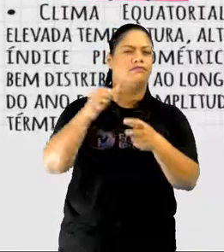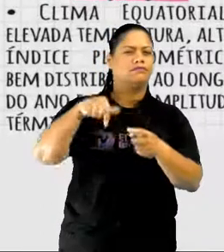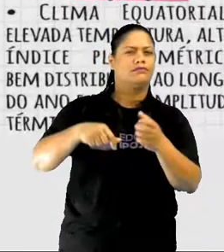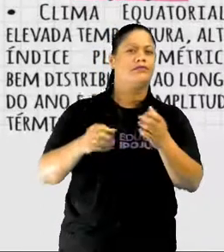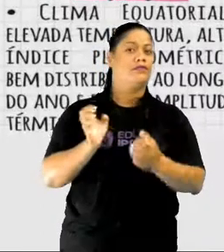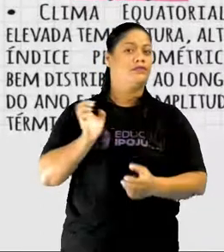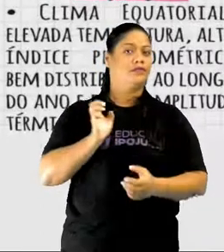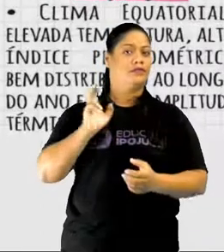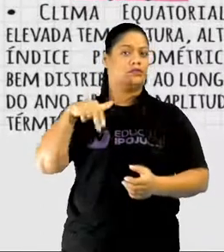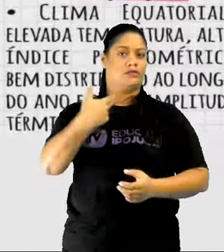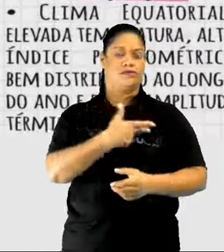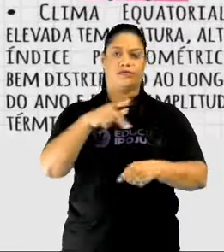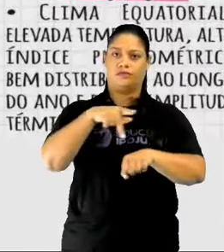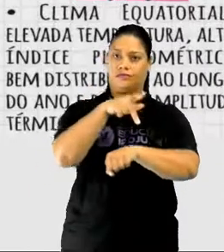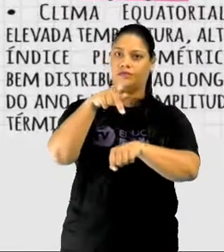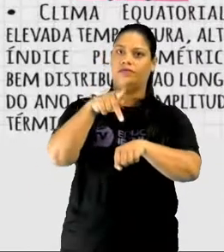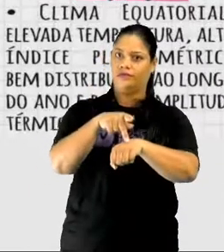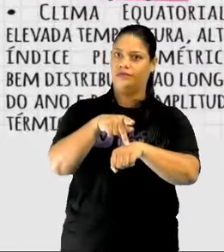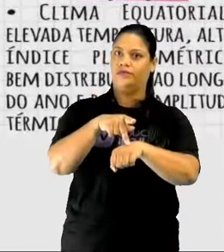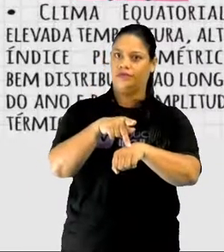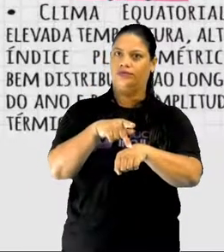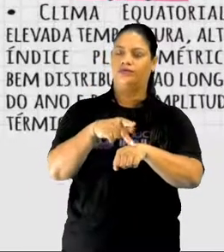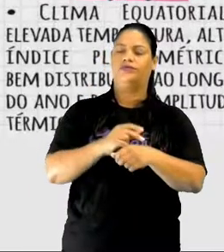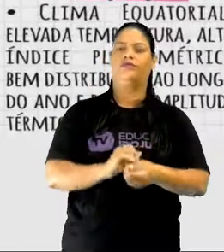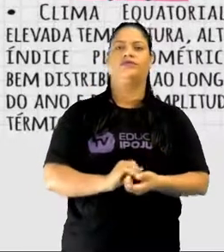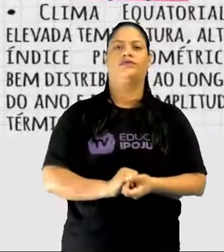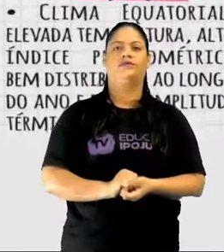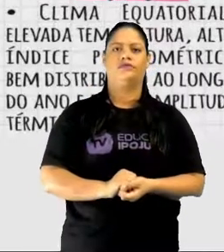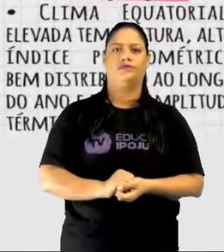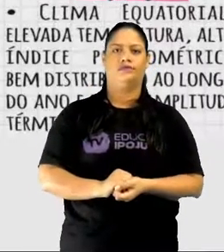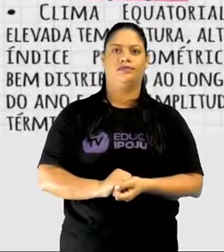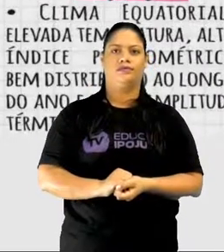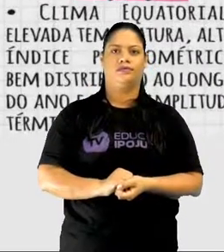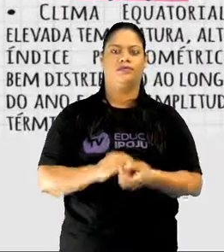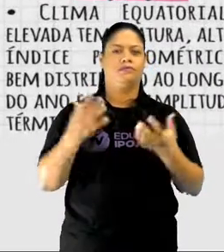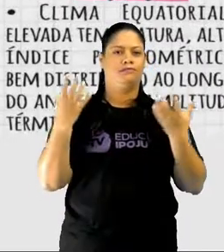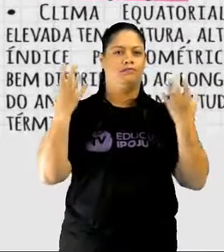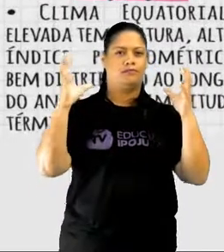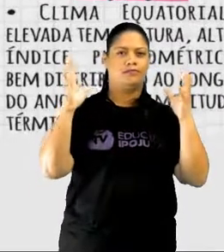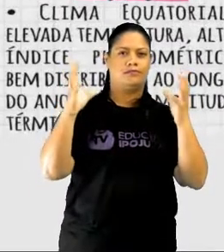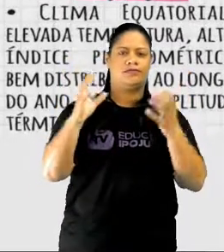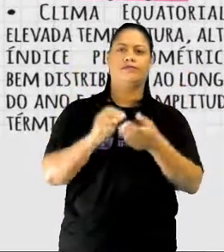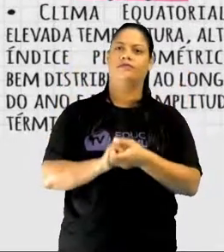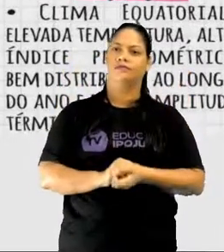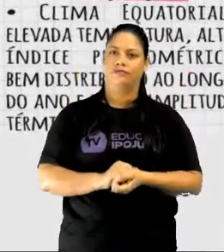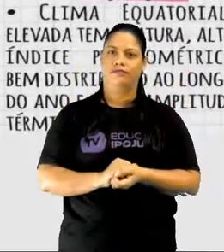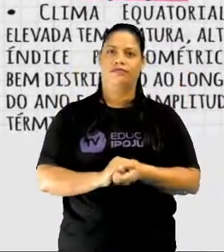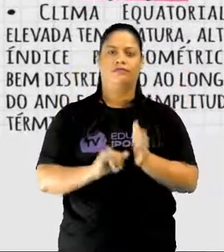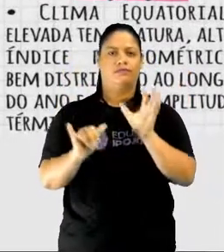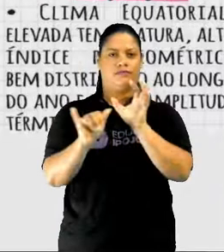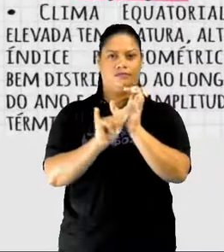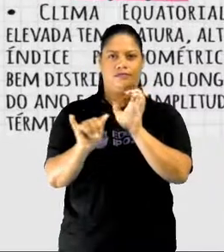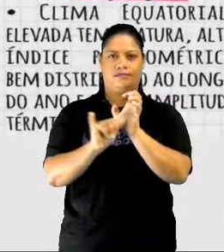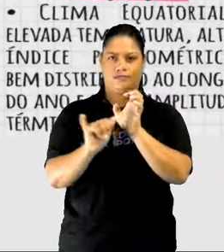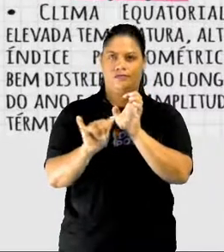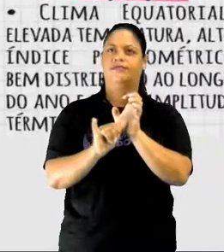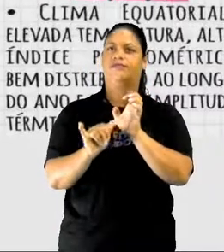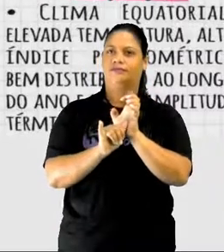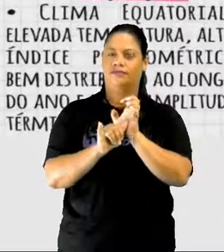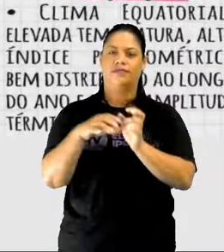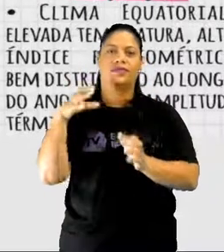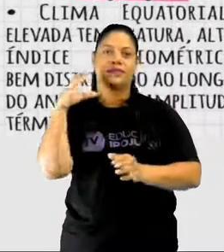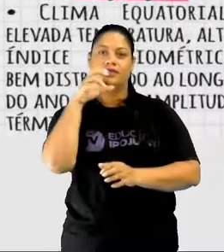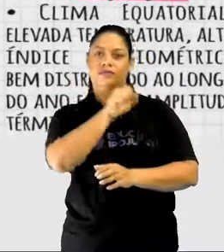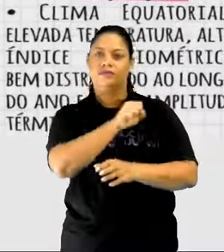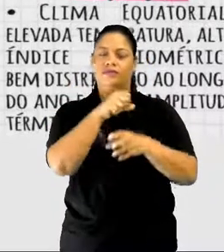da mata propriamente dita. O clima é um clima equatorial, basicamente quente